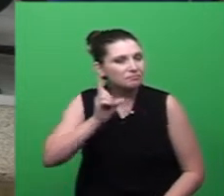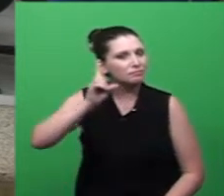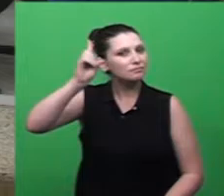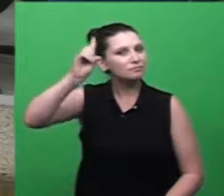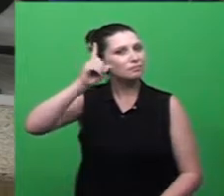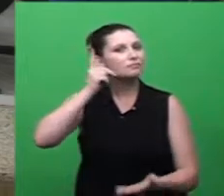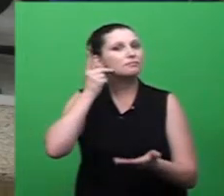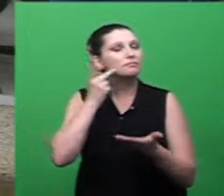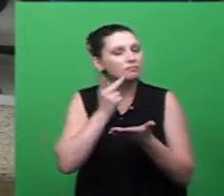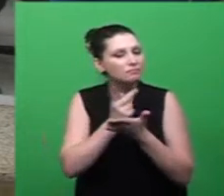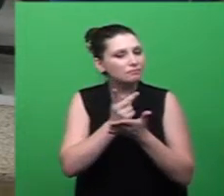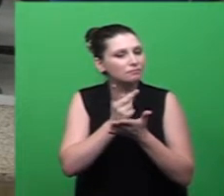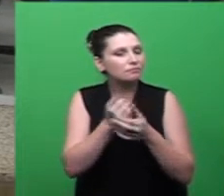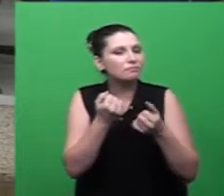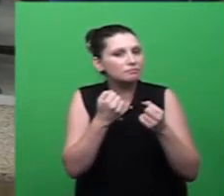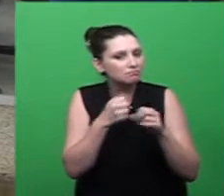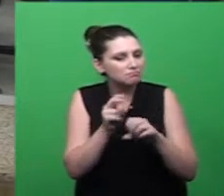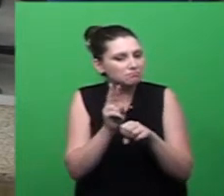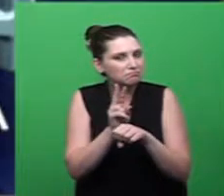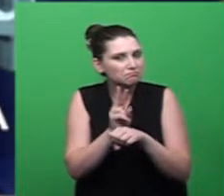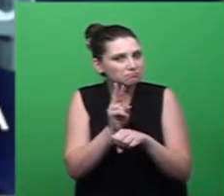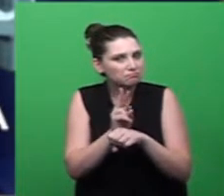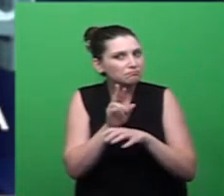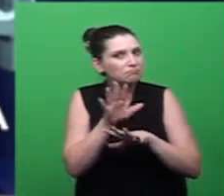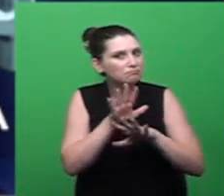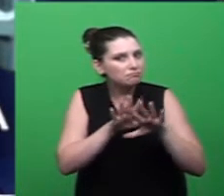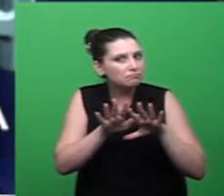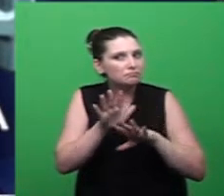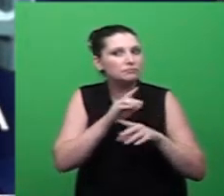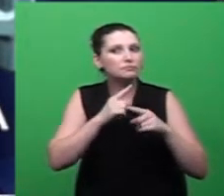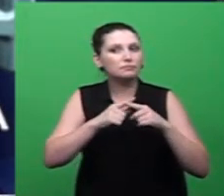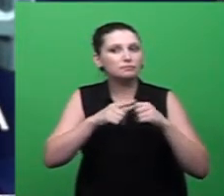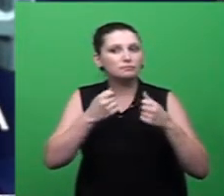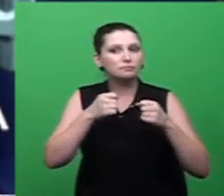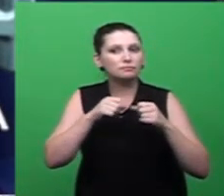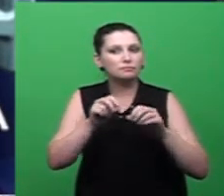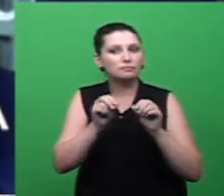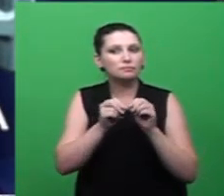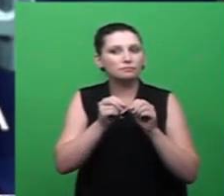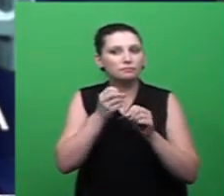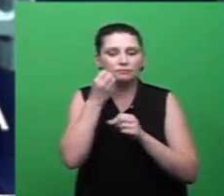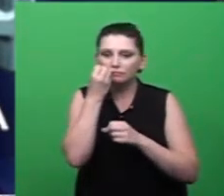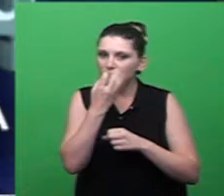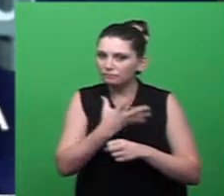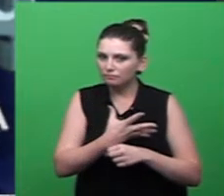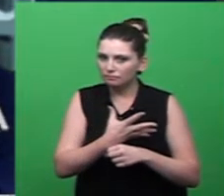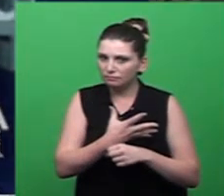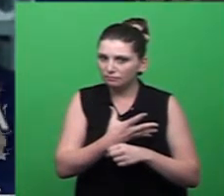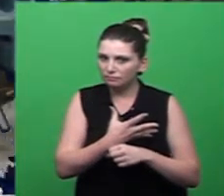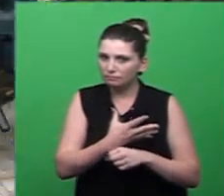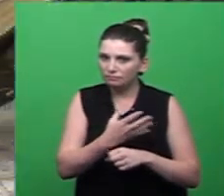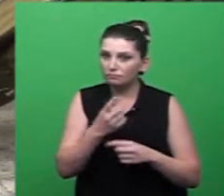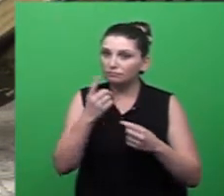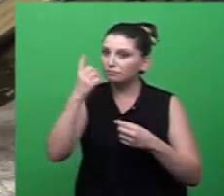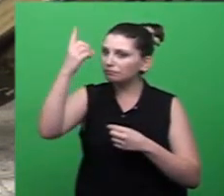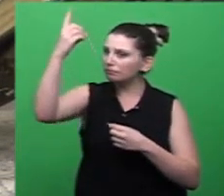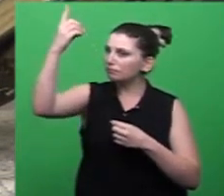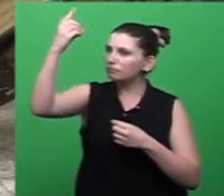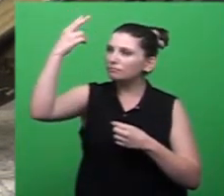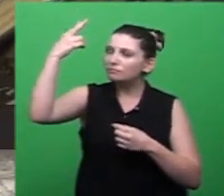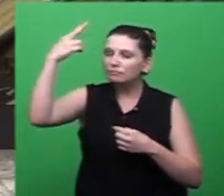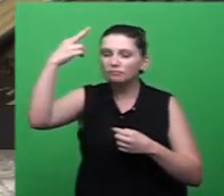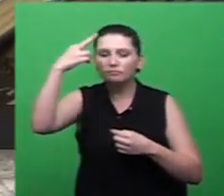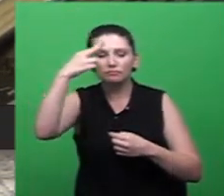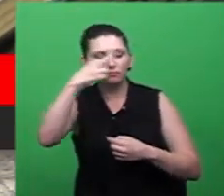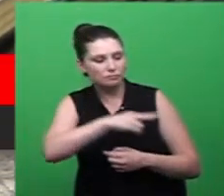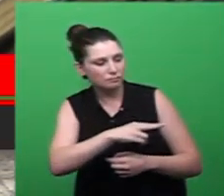pratica iniquidades, já que não há quem faça o bem. Do céu, olha a Deus, para os filhos dos homens, para ver se